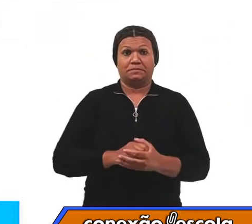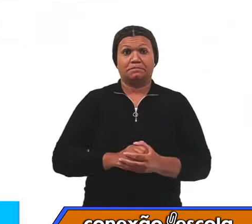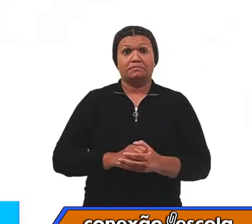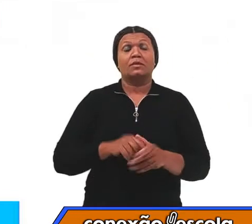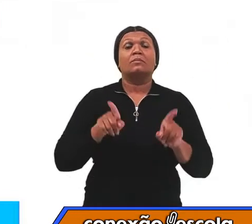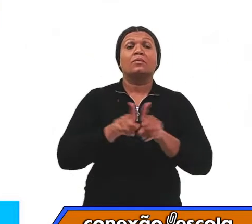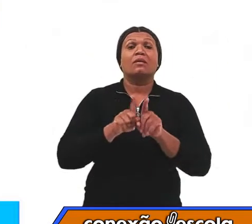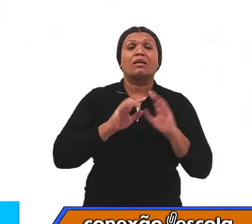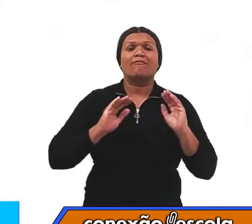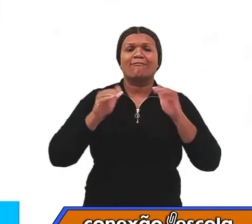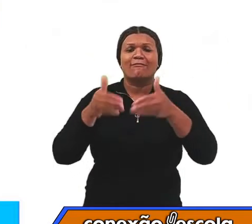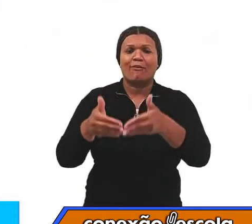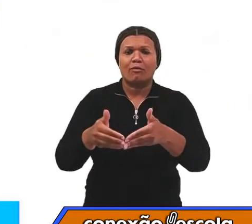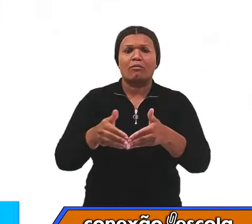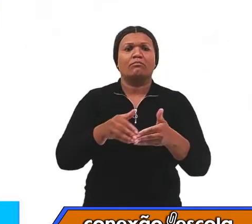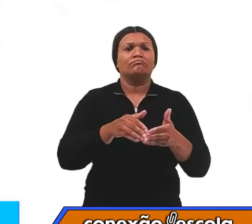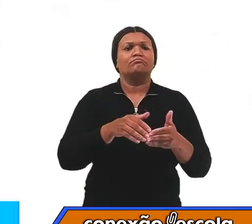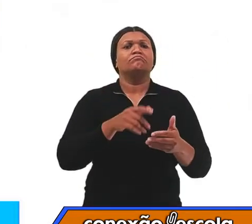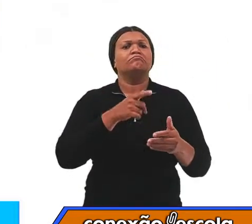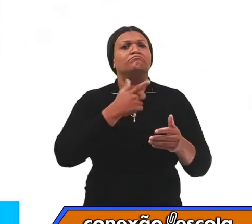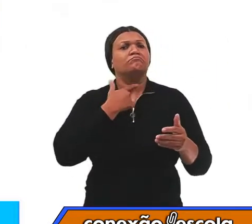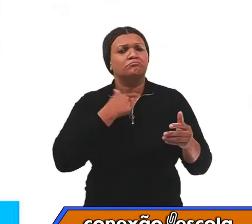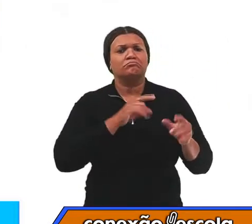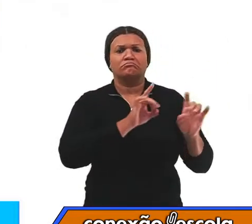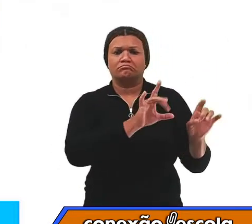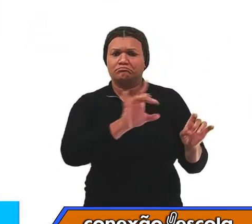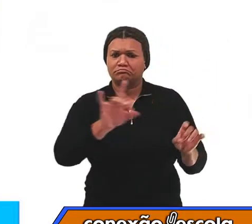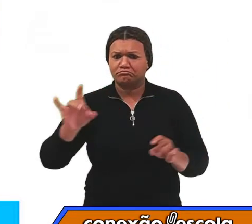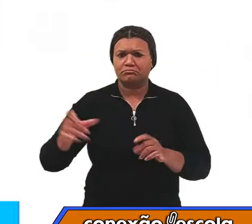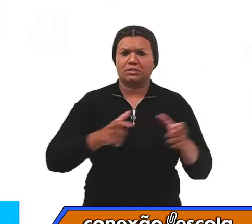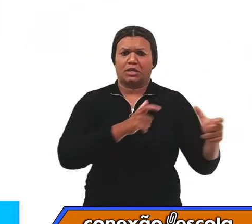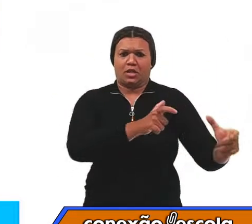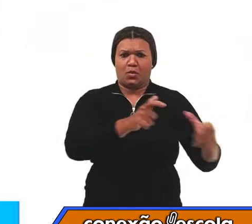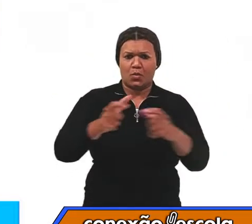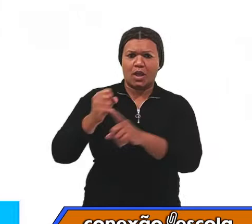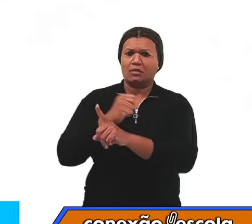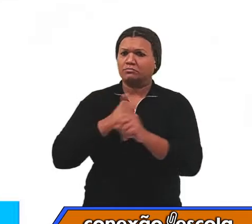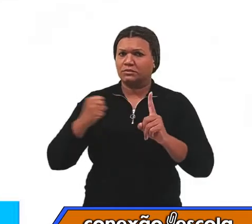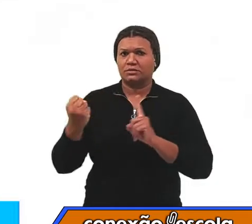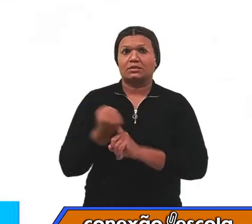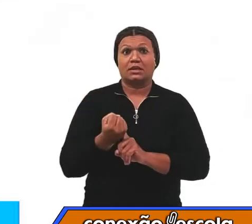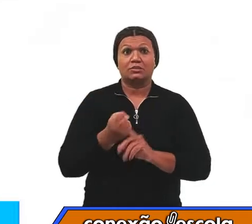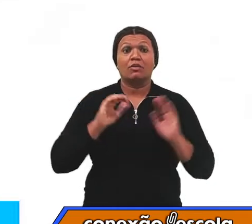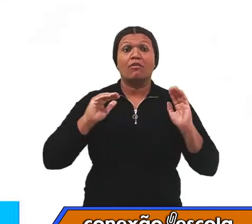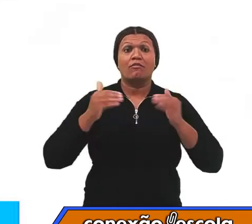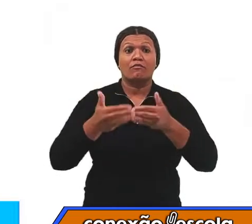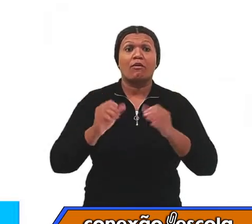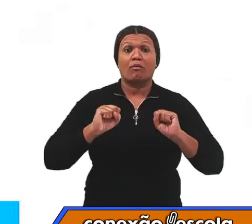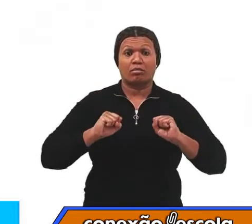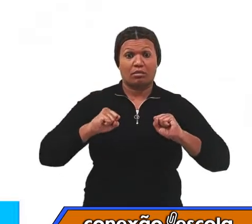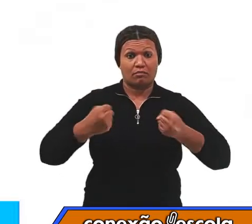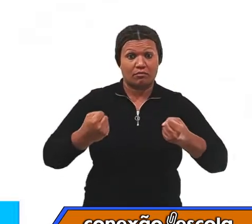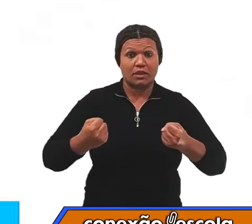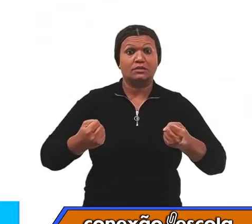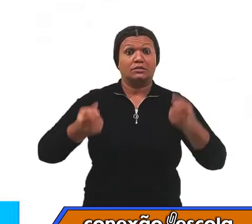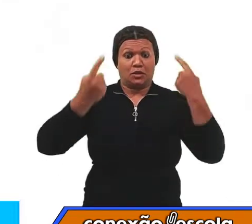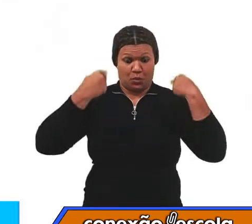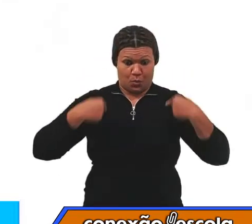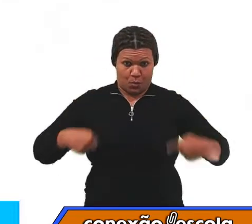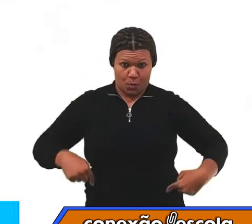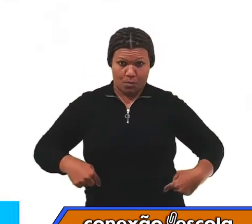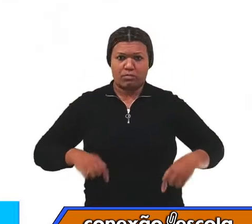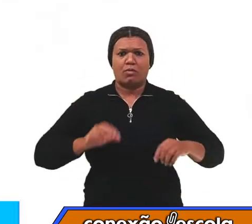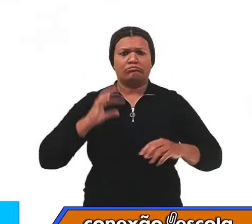sociedade, especialmente as ligadas à defesa, à estética, à promoção da saúde, entre